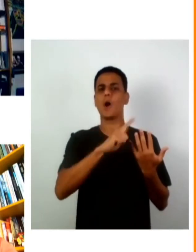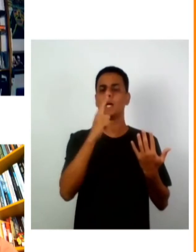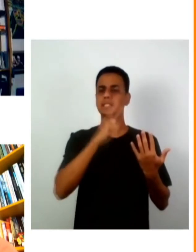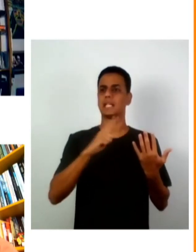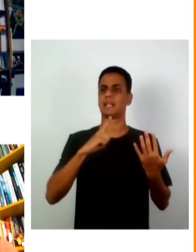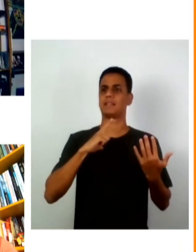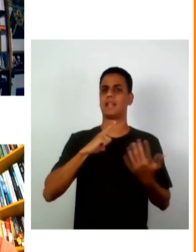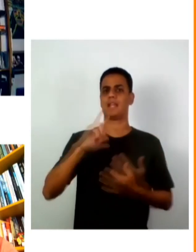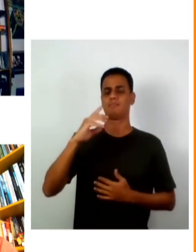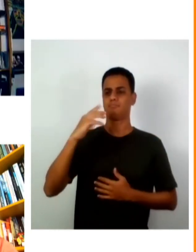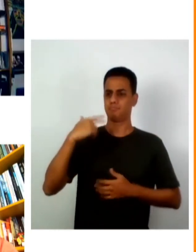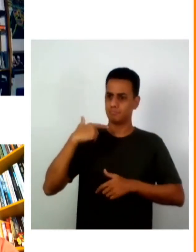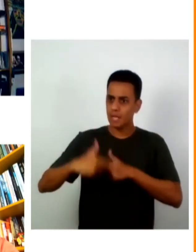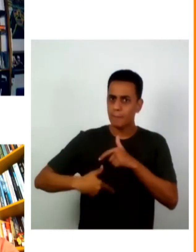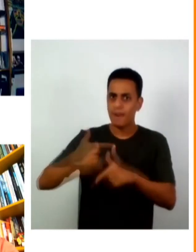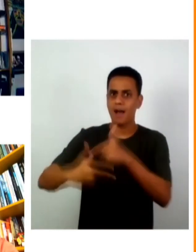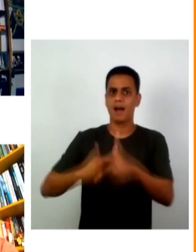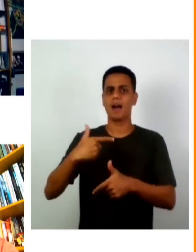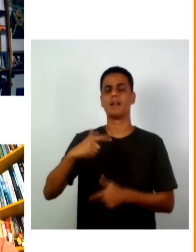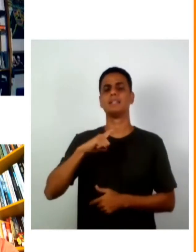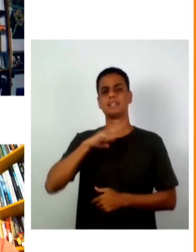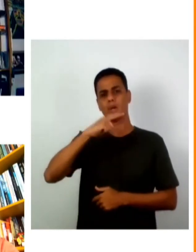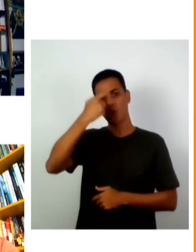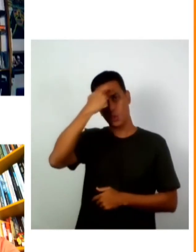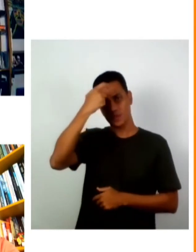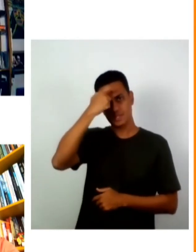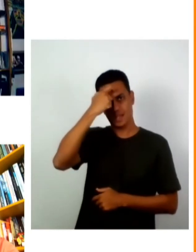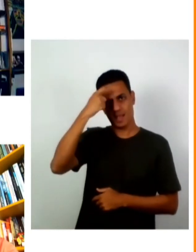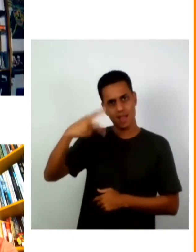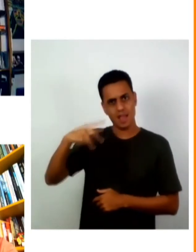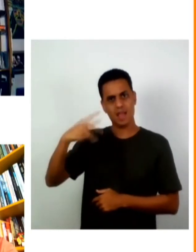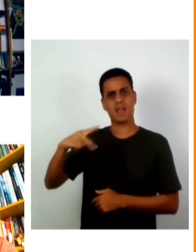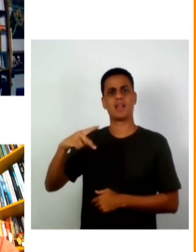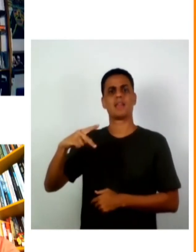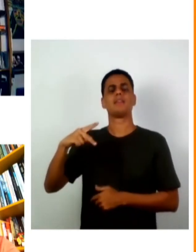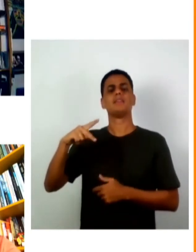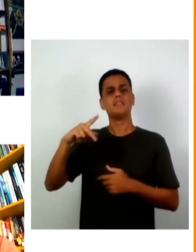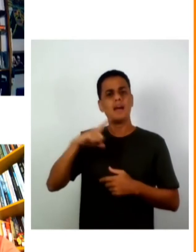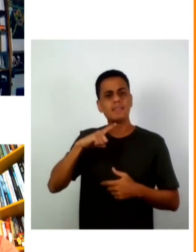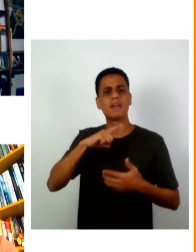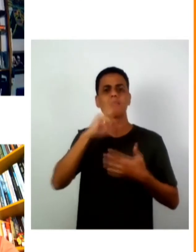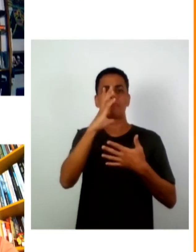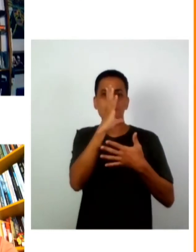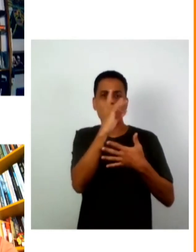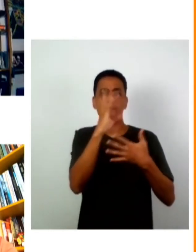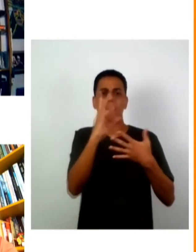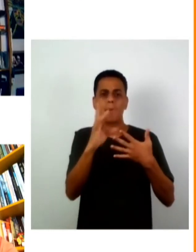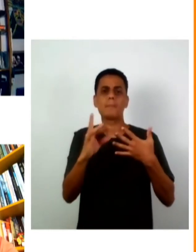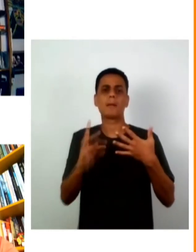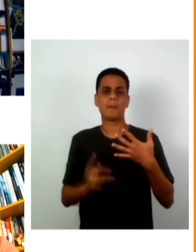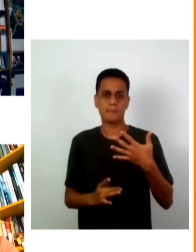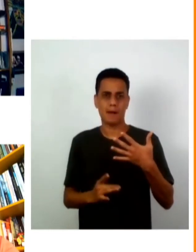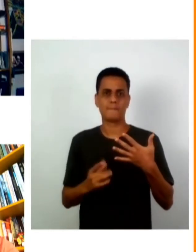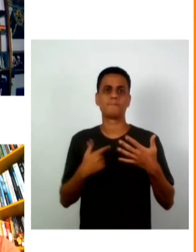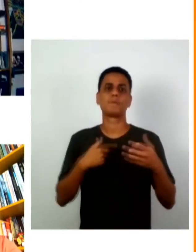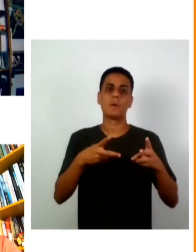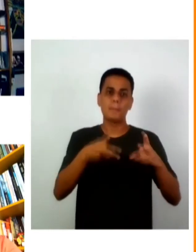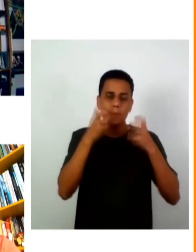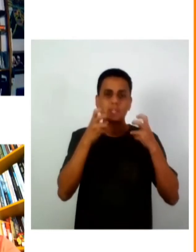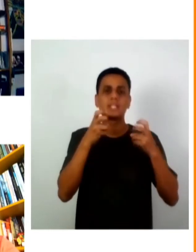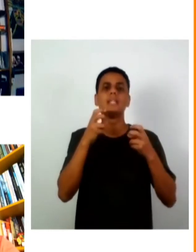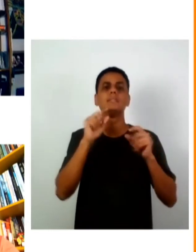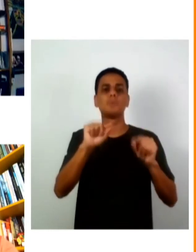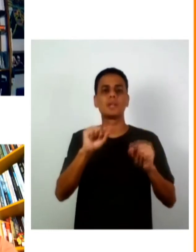mas a partir da equidade e proatividade e eu acho que também é chave mudar as